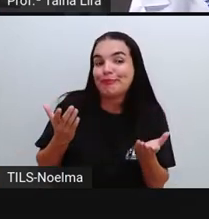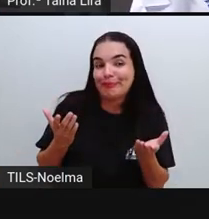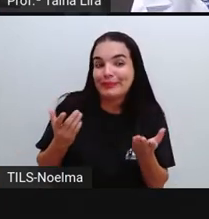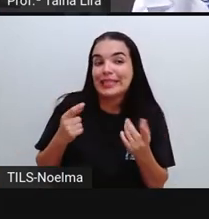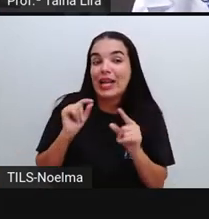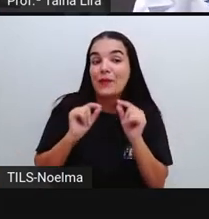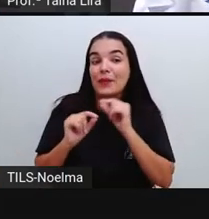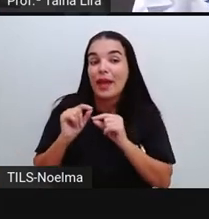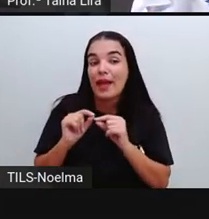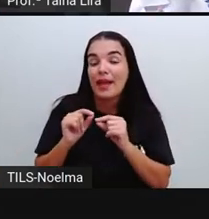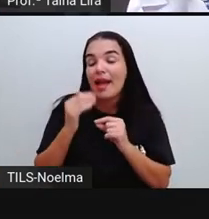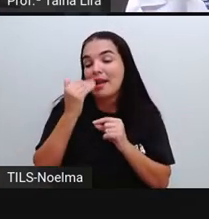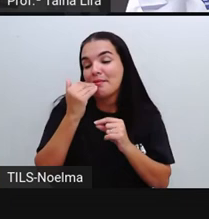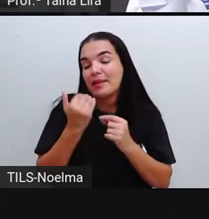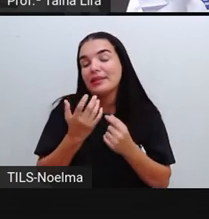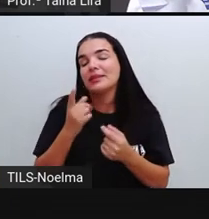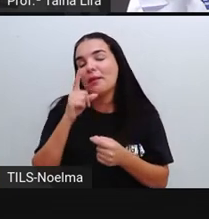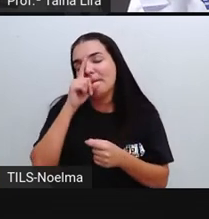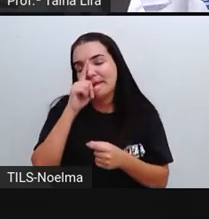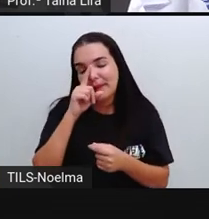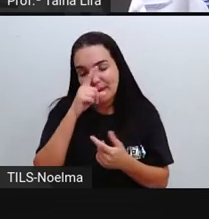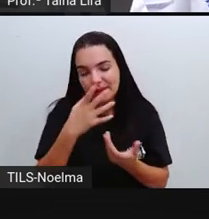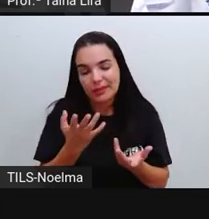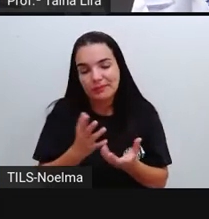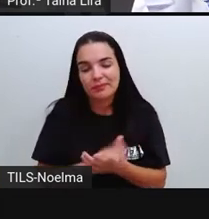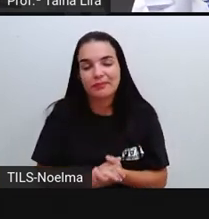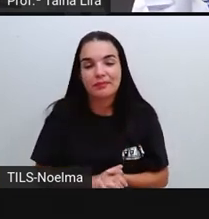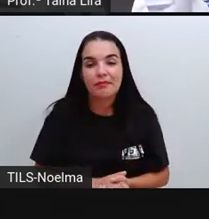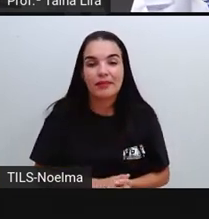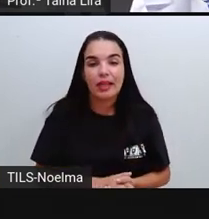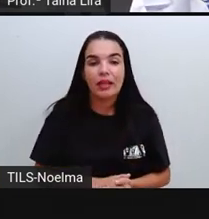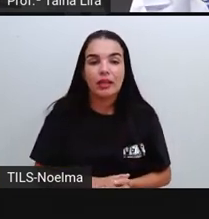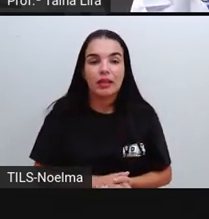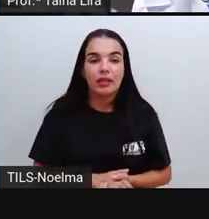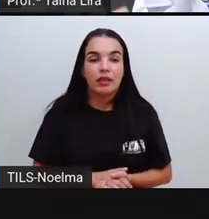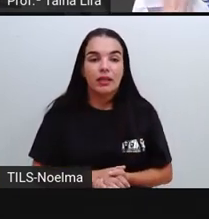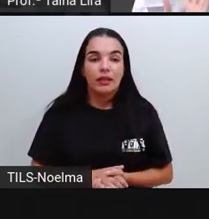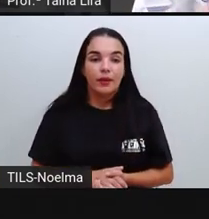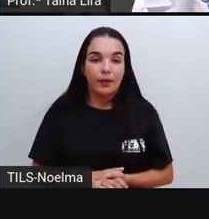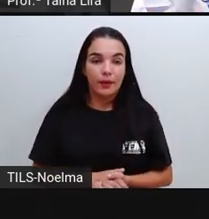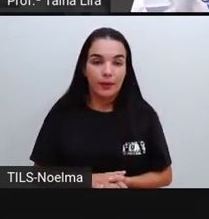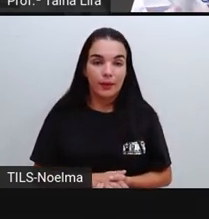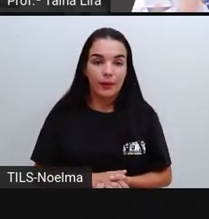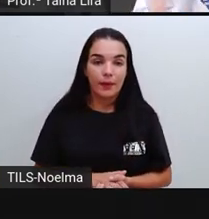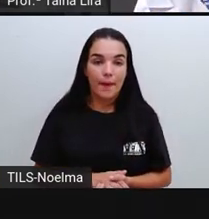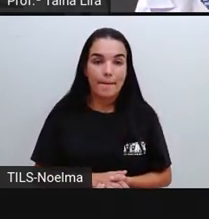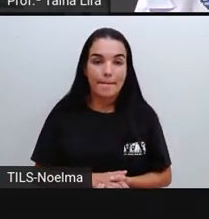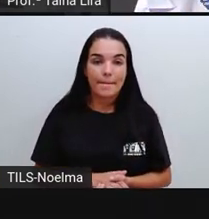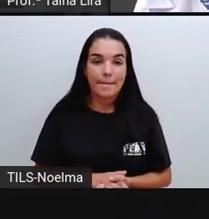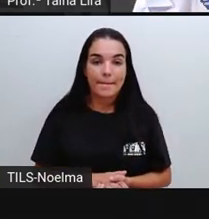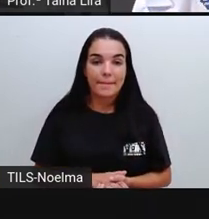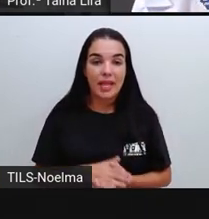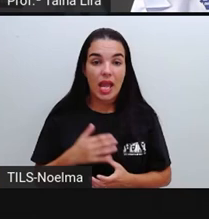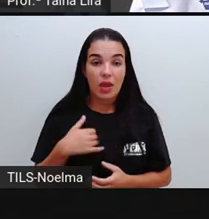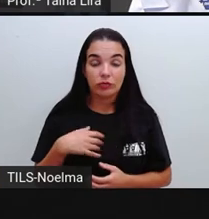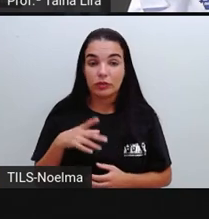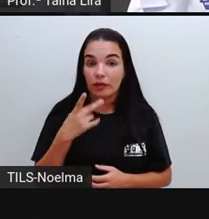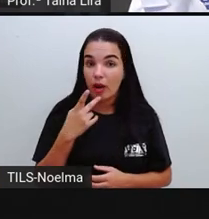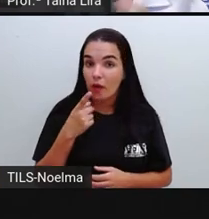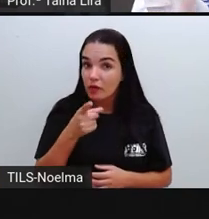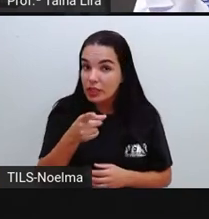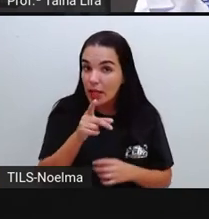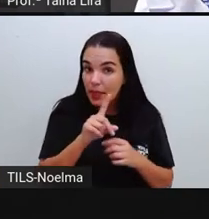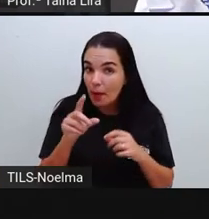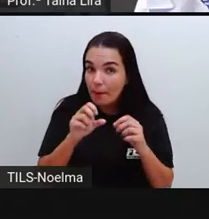a gente, são os cuidados que a gente tem que ter. Então, não tô dizendo aqui que a gente não pode comer, eu mesma